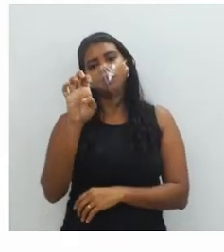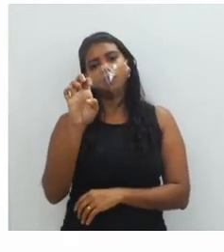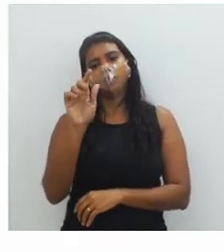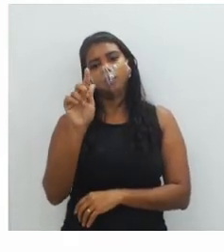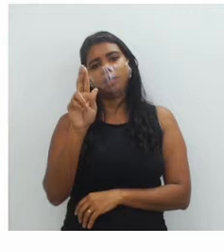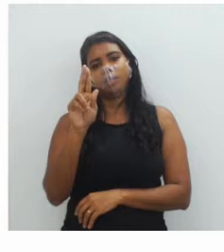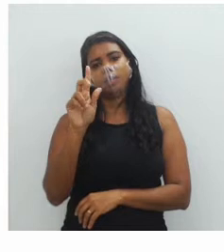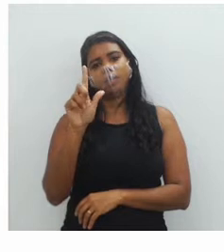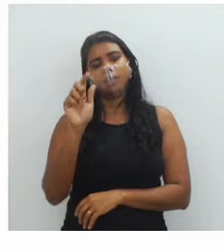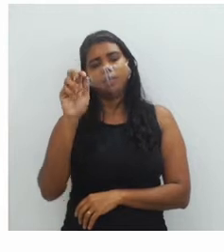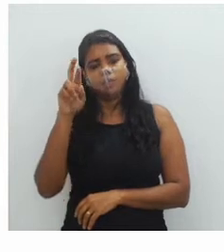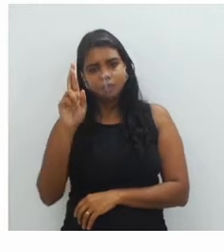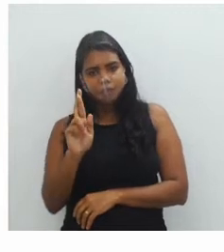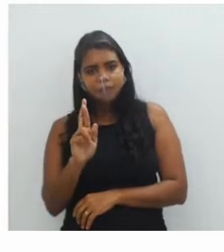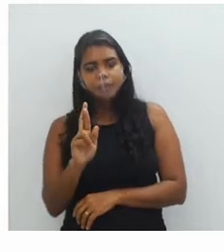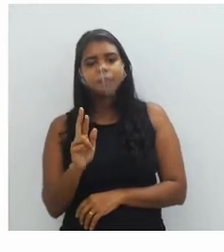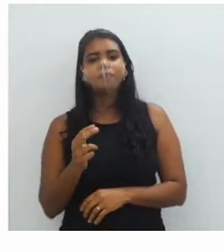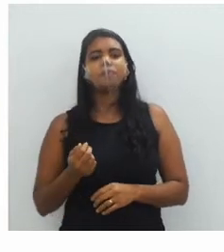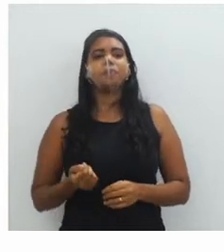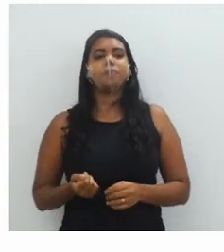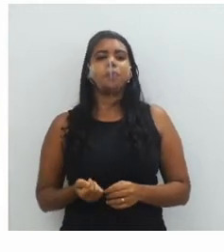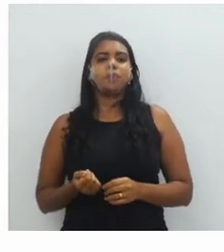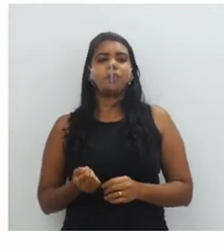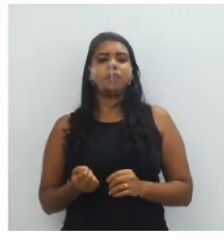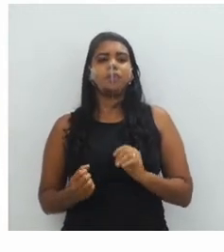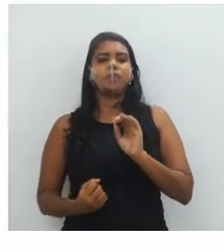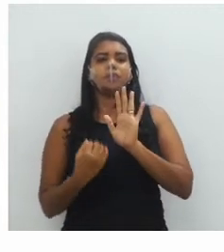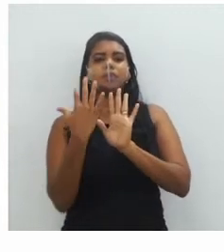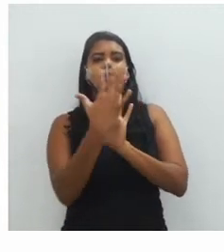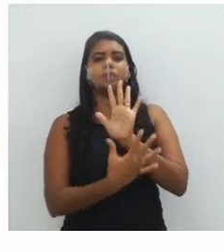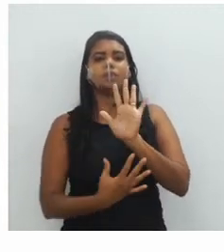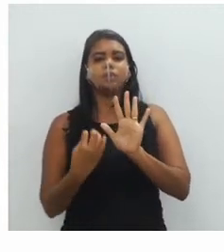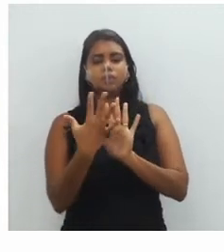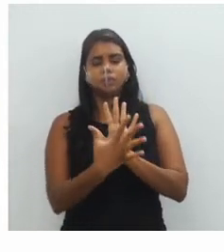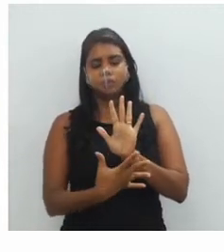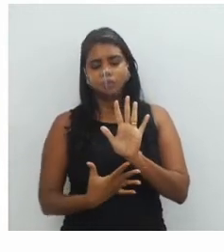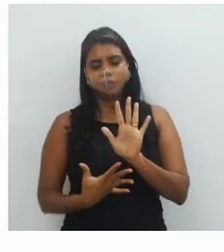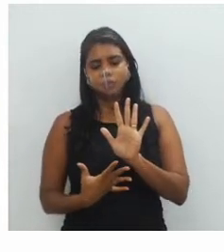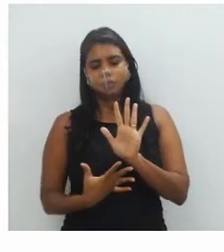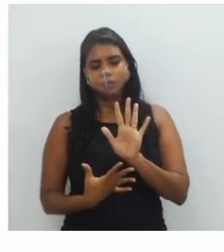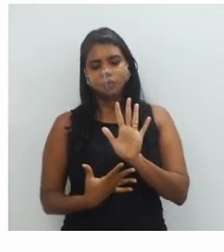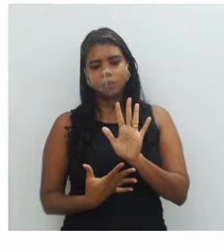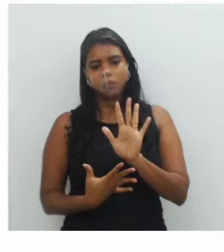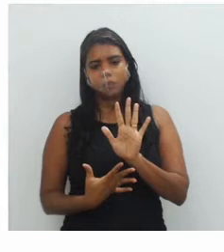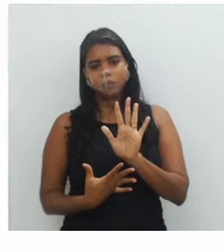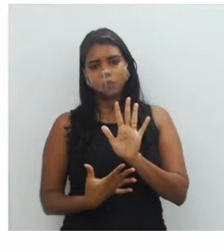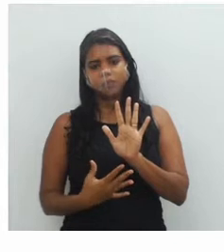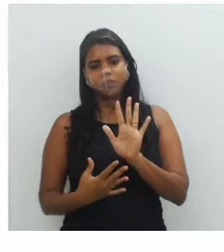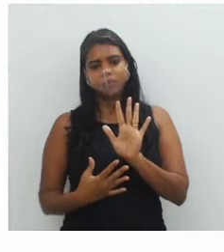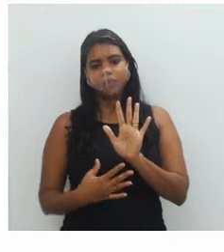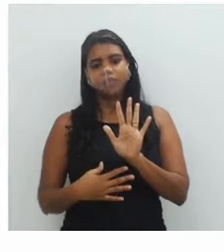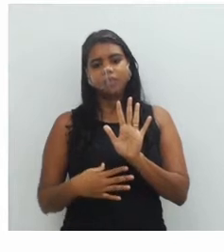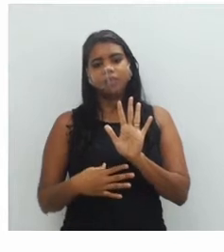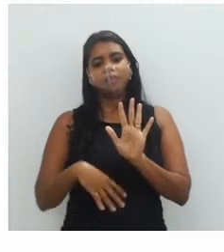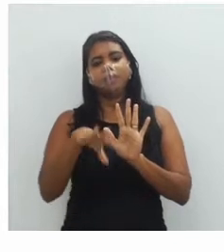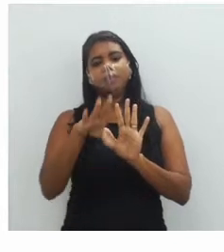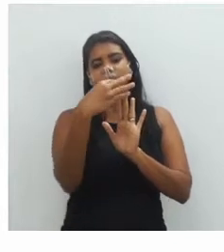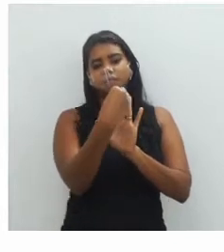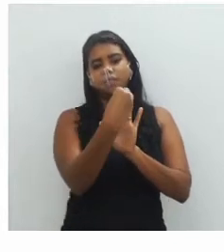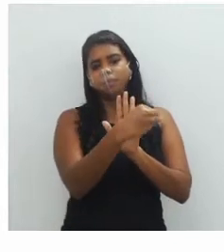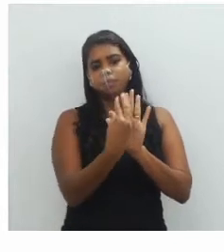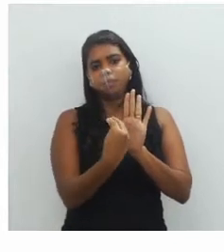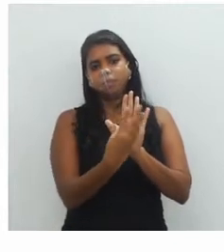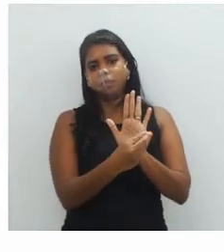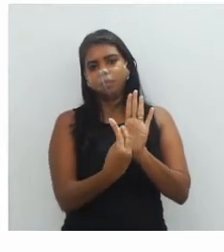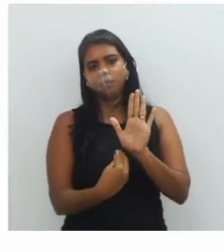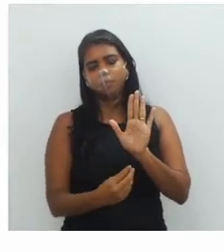textura cria um padrão de forma, ela explora um tipo de forma e essa forma vai se repetindo por toda a superfície,